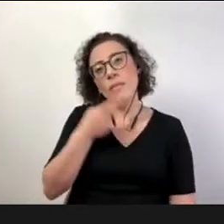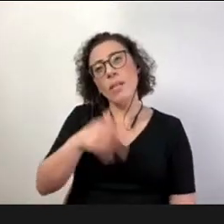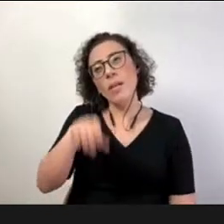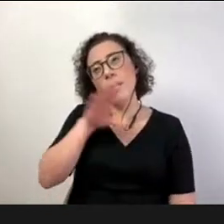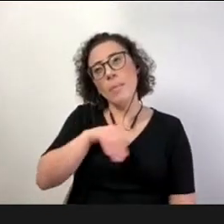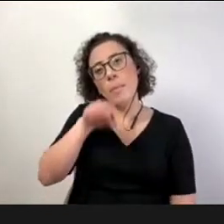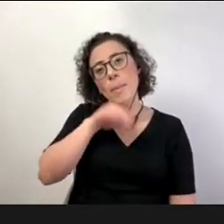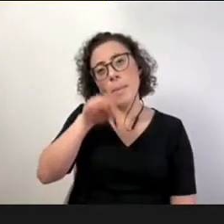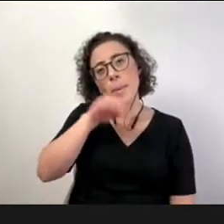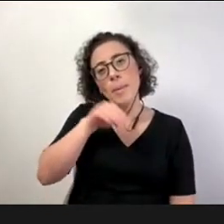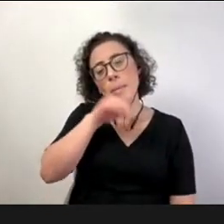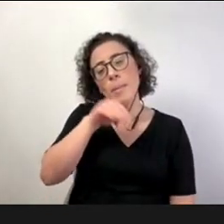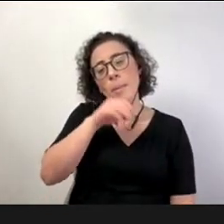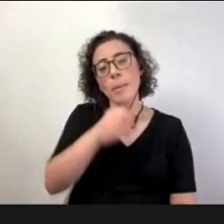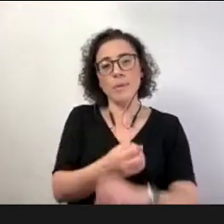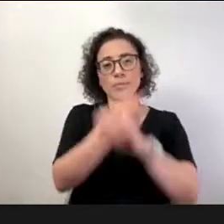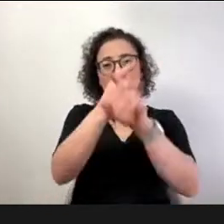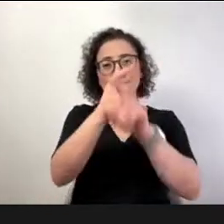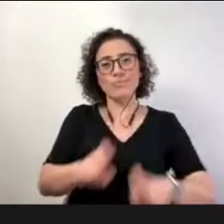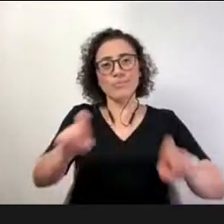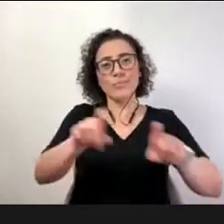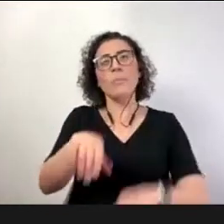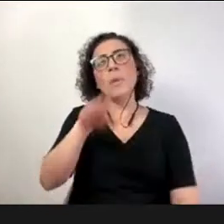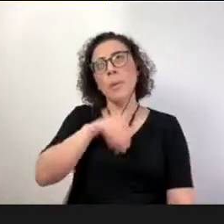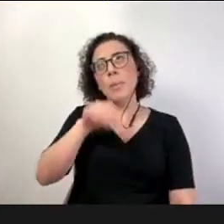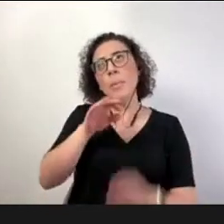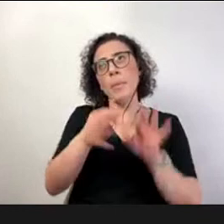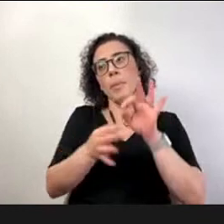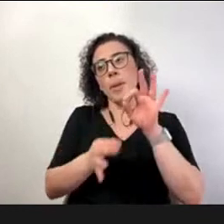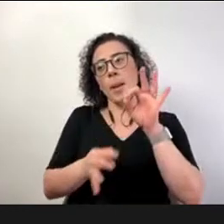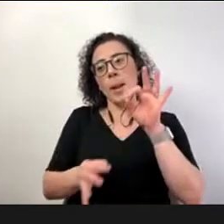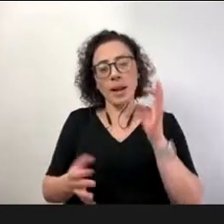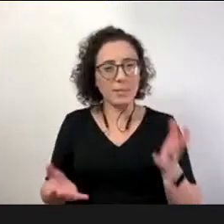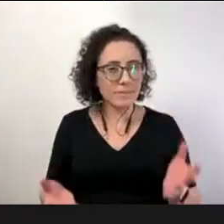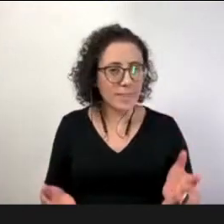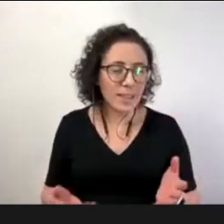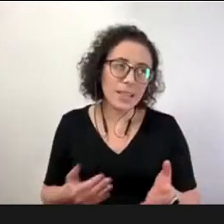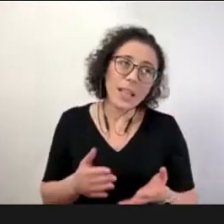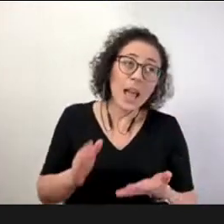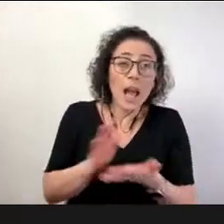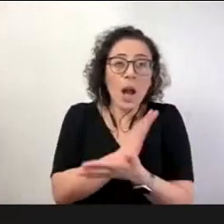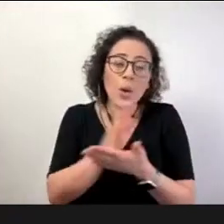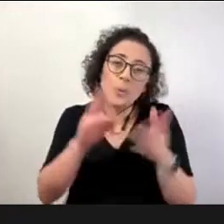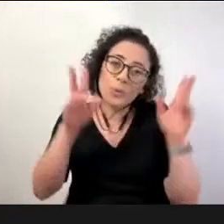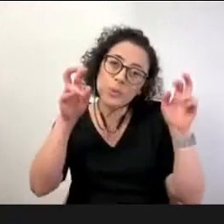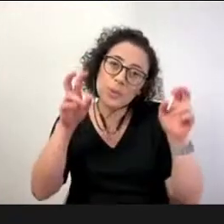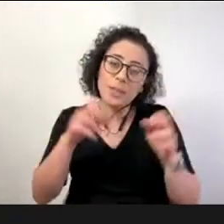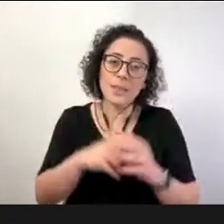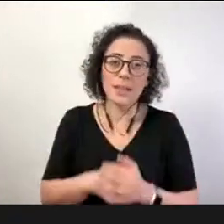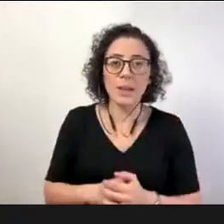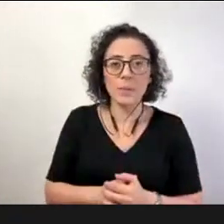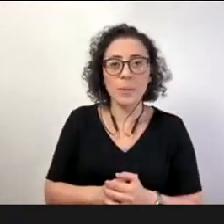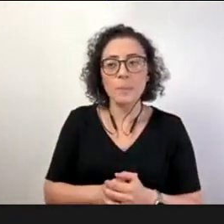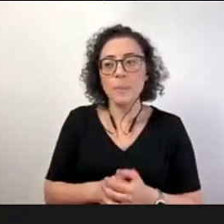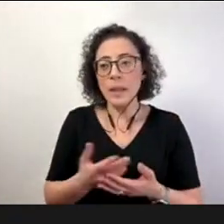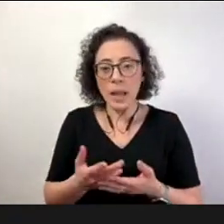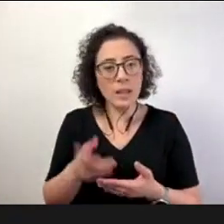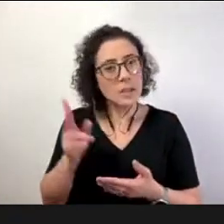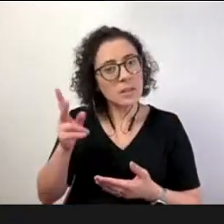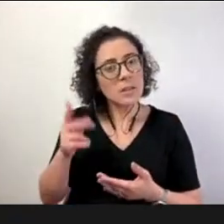computador enfim então foram alguns temas é um pouco para ilustrar e a gente fez essas conversas a gente fazia